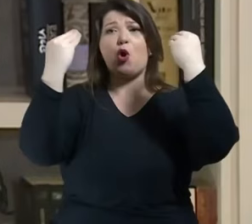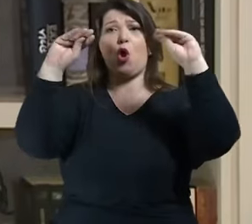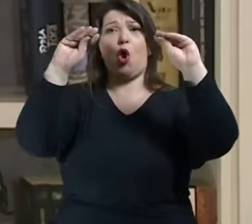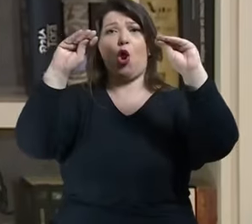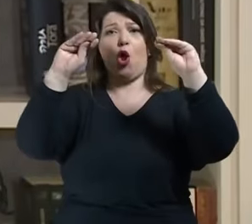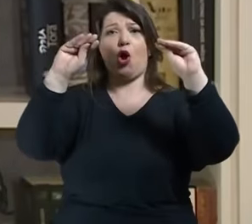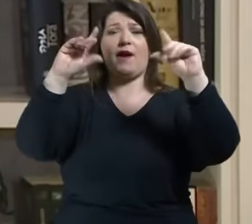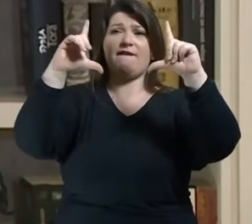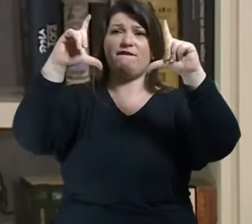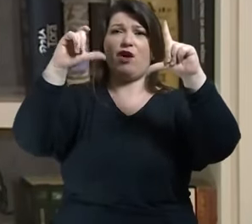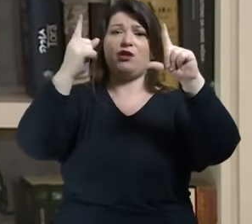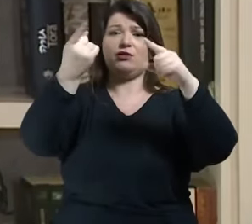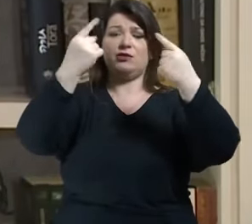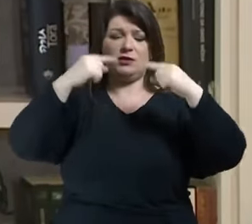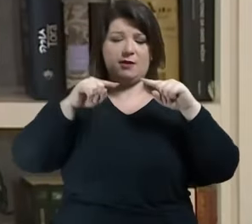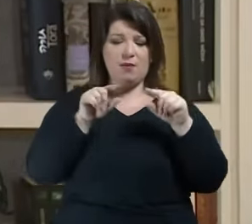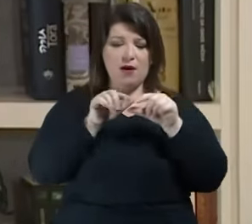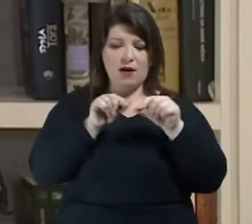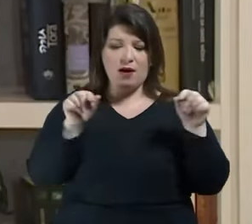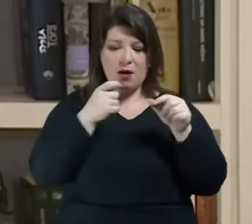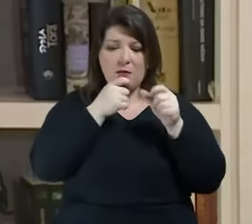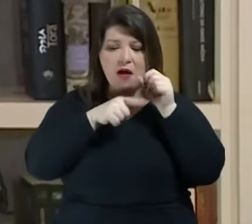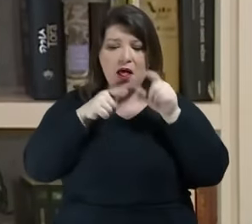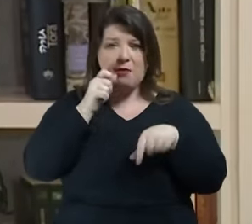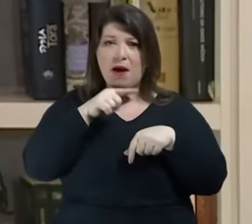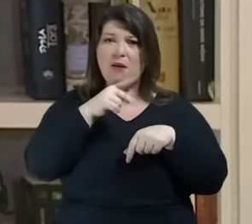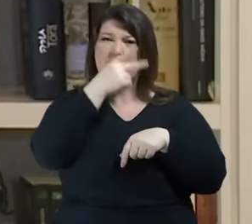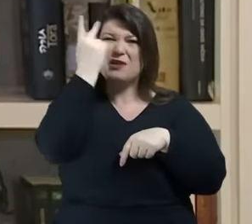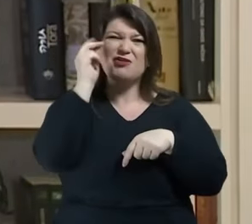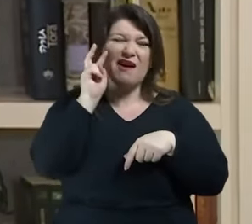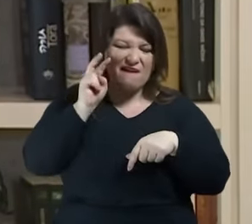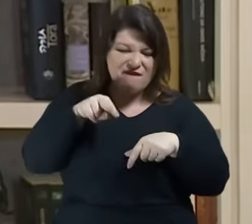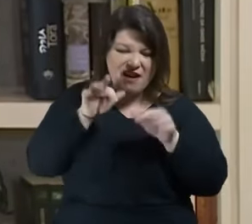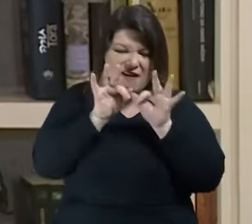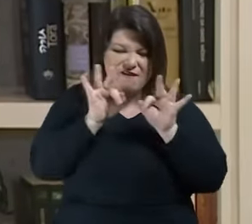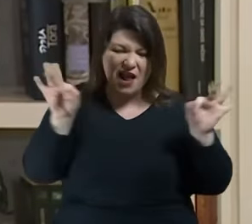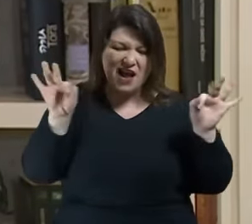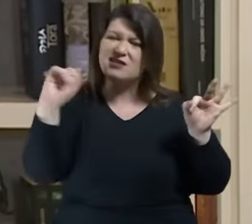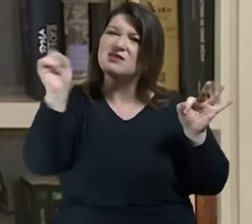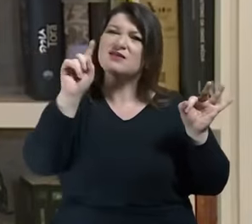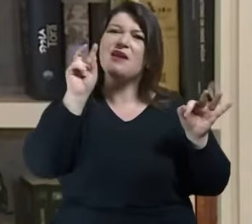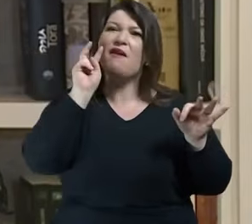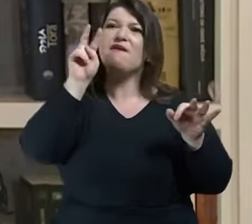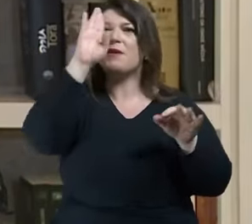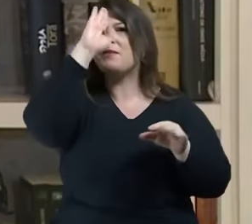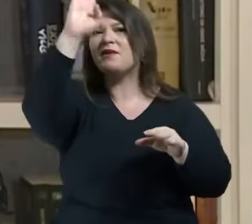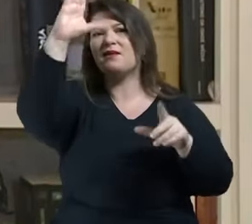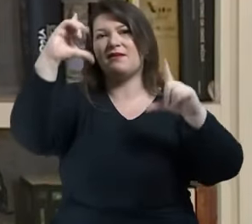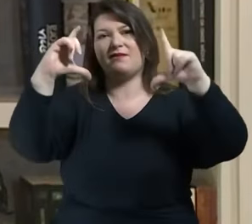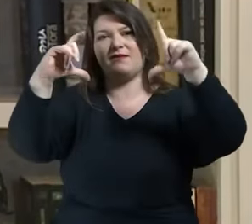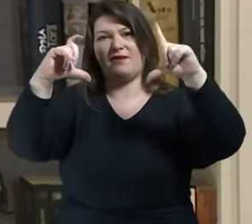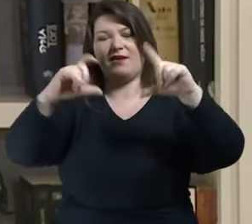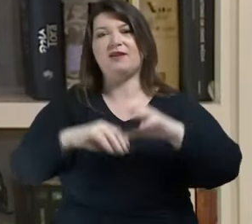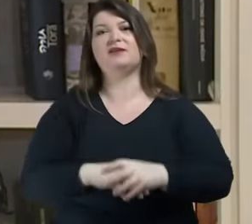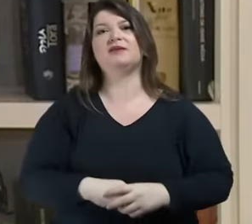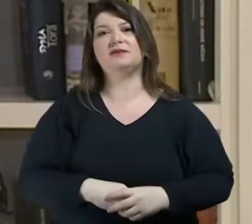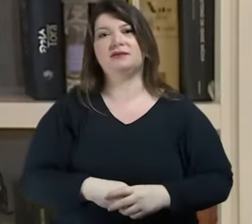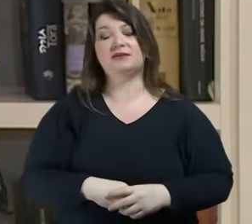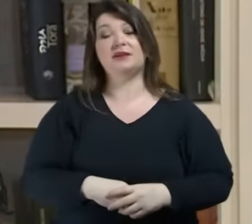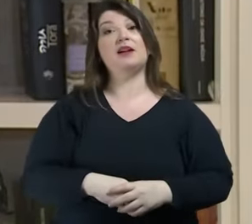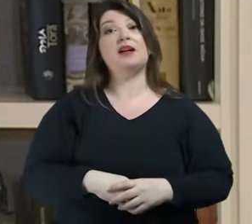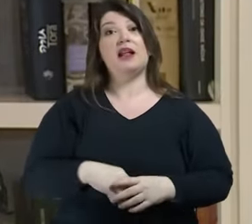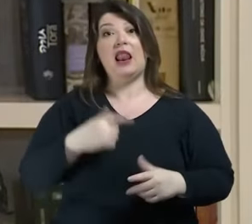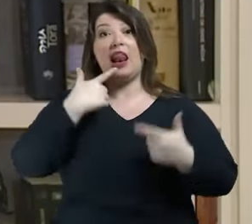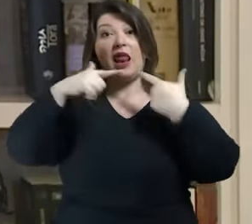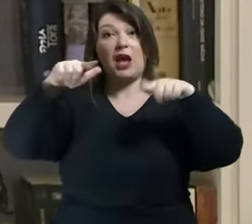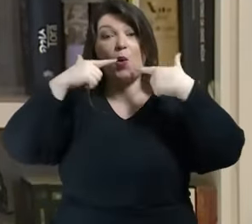apenas a foto humor rapidez imagens violência linguagem violenta linguagem de enfrentamento